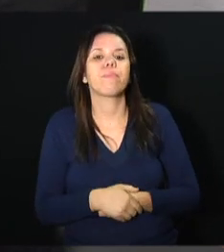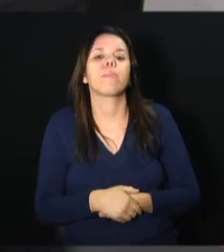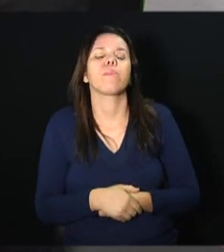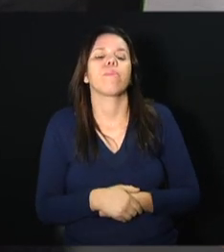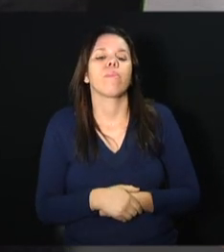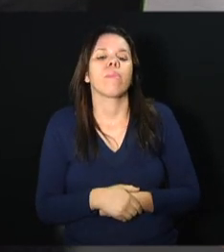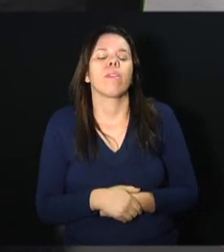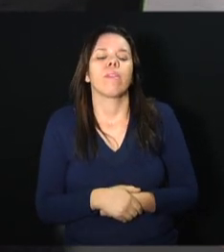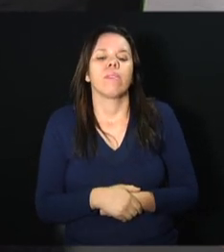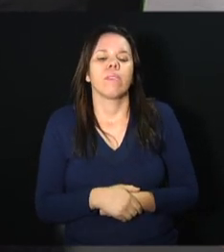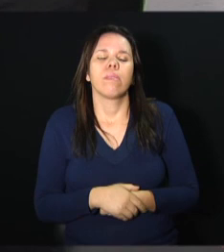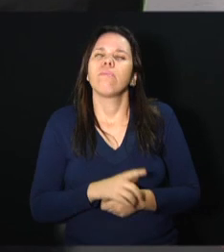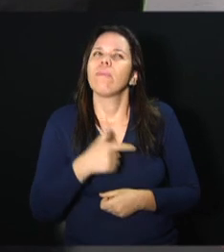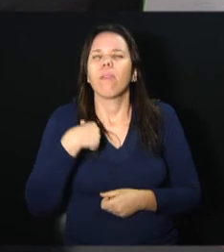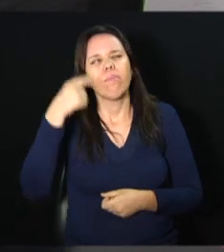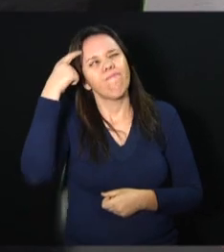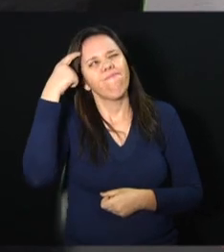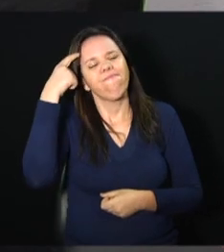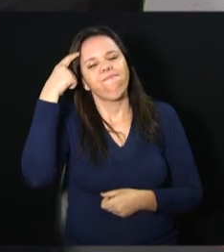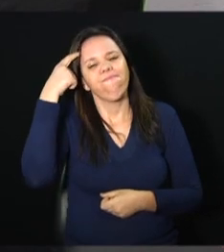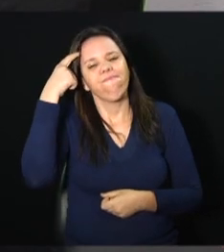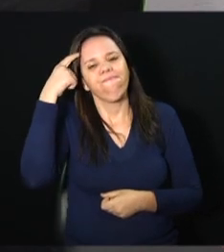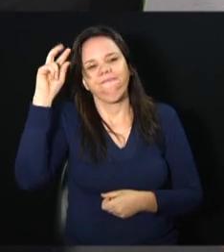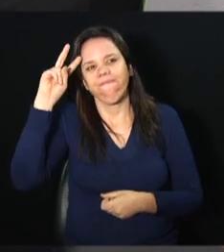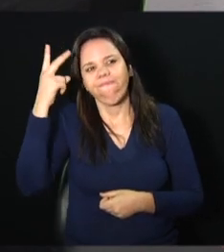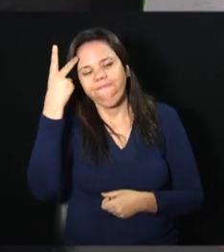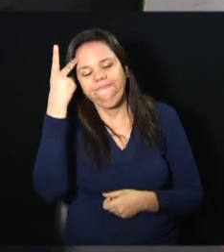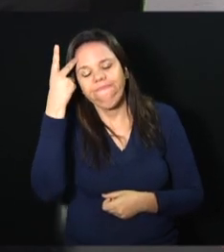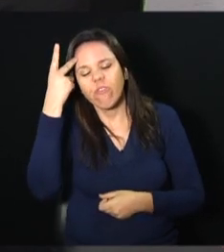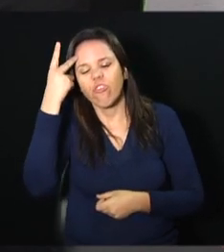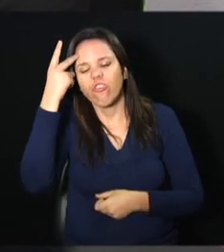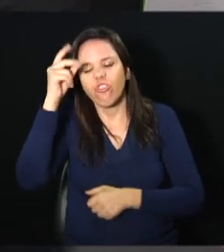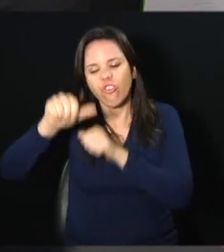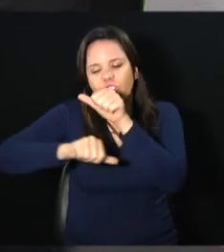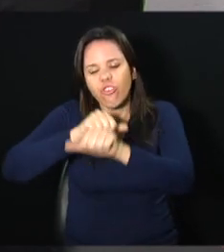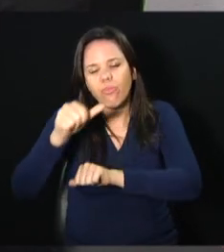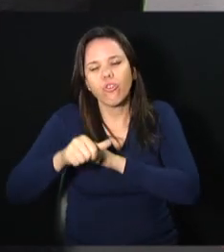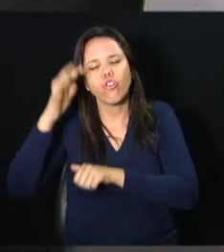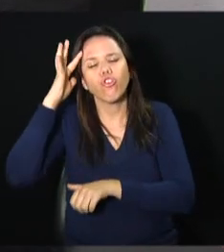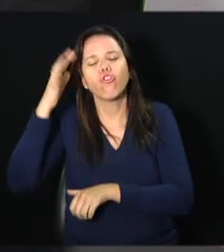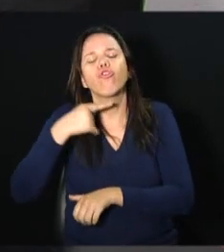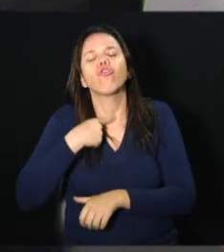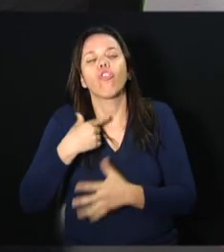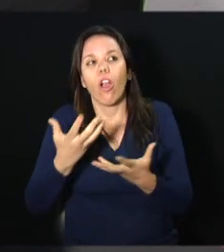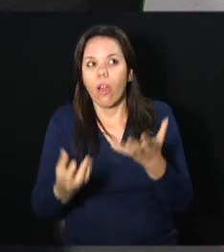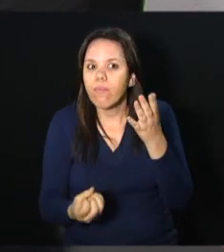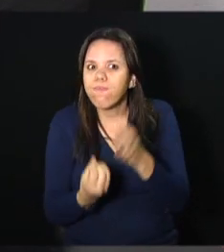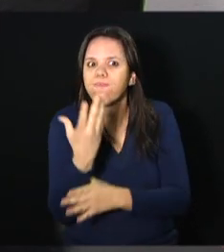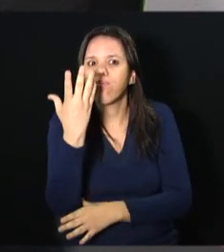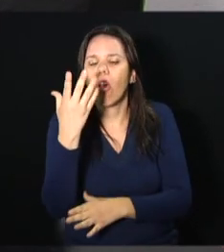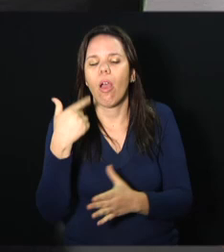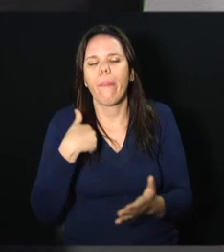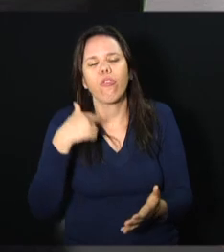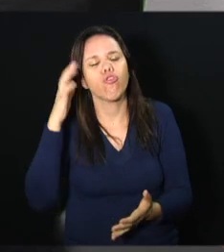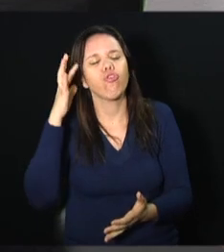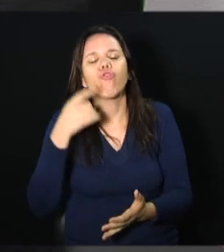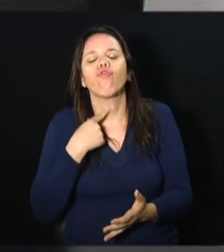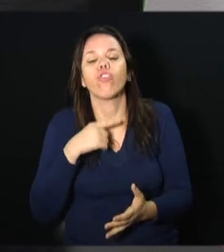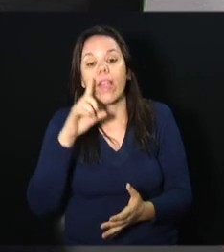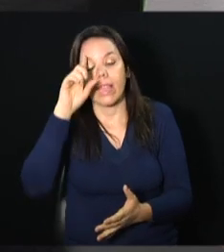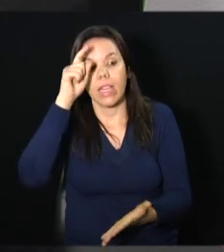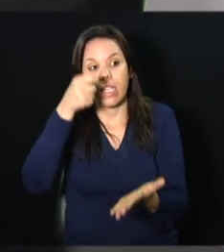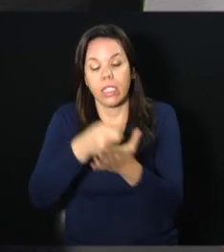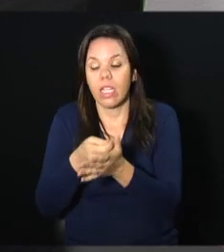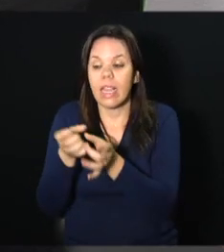Quando eu falei, vou matar meu sonho, quero realizar meu sonho. Foi quando eu decidi